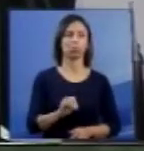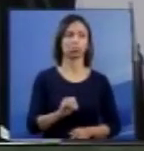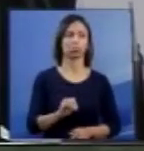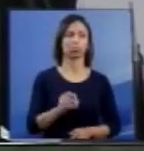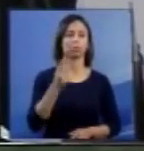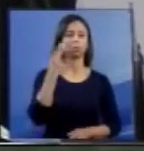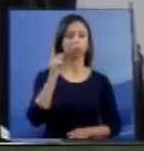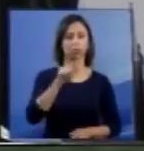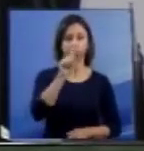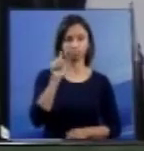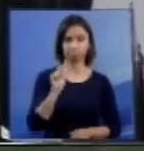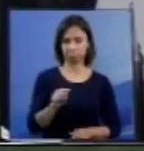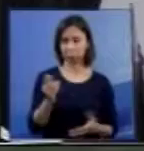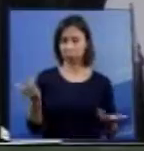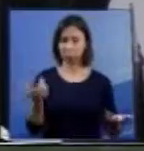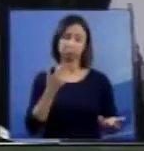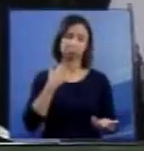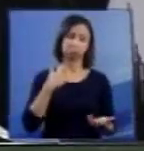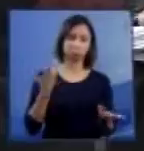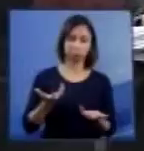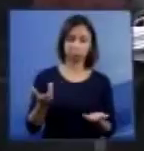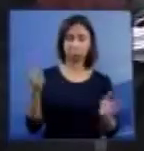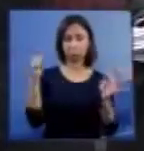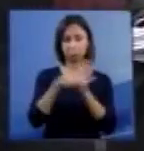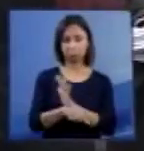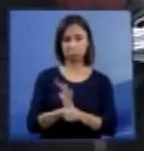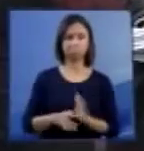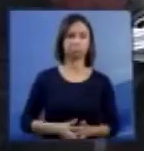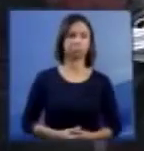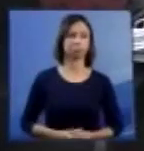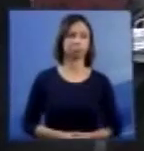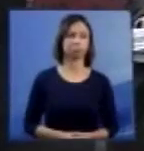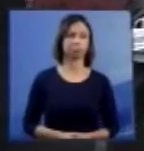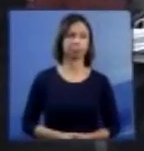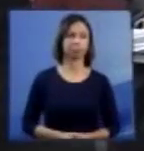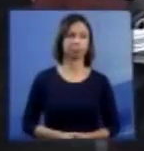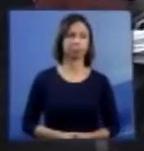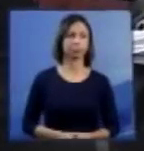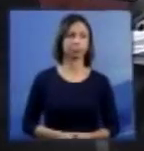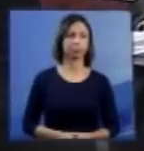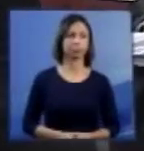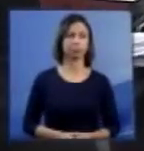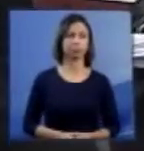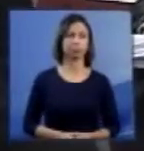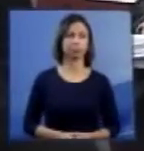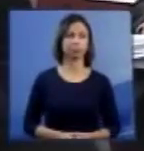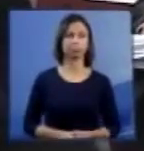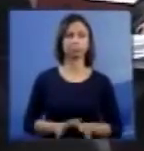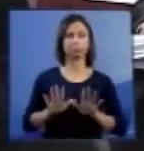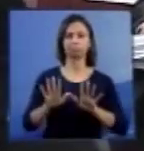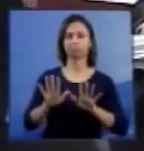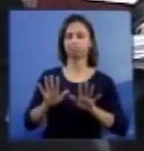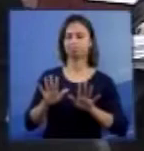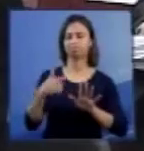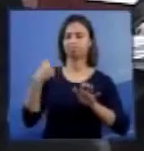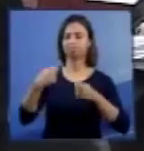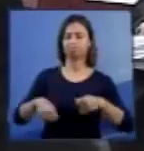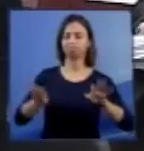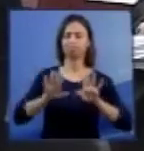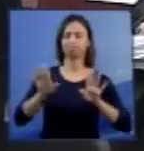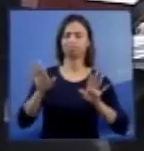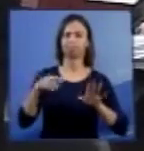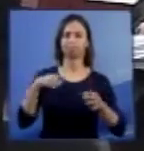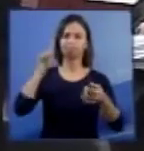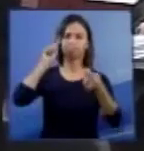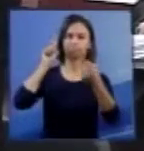entenda cabível. Excelentíssimo, ministro Marco Aurélio, não temos nenhum questionamento e temos adesão